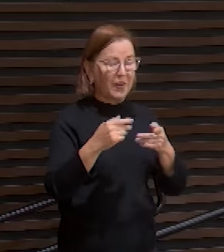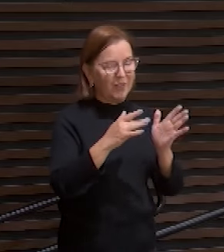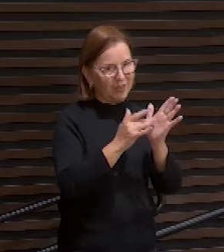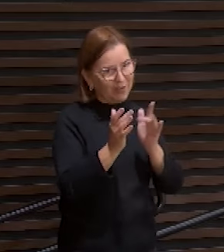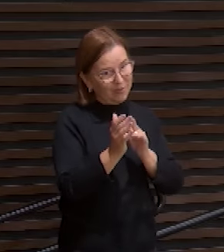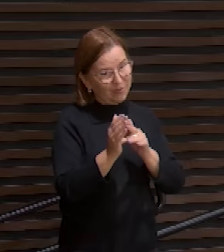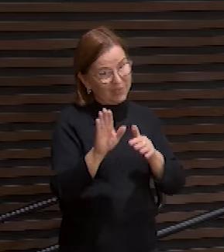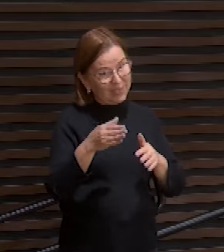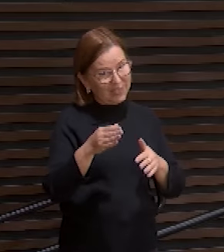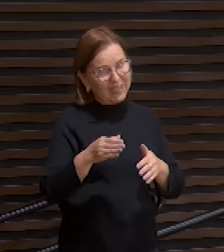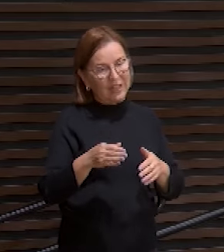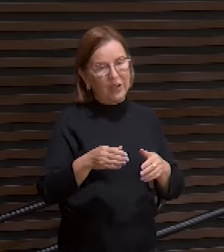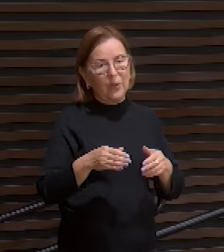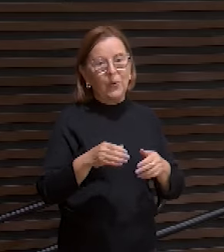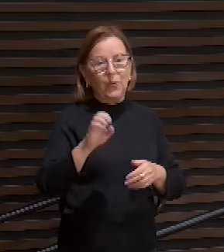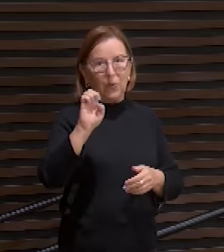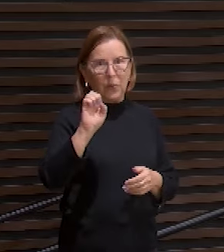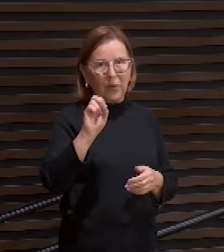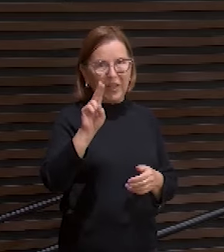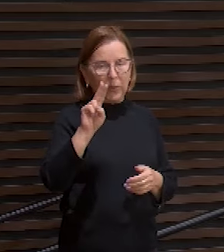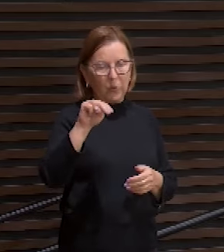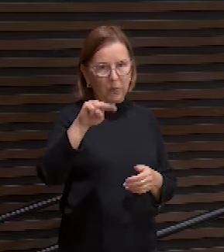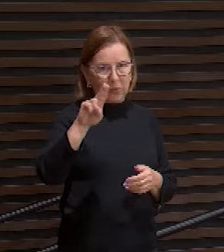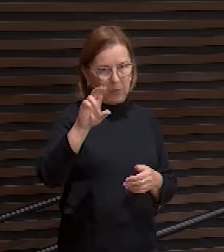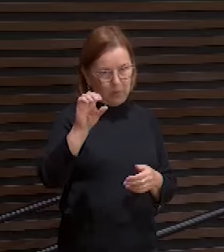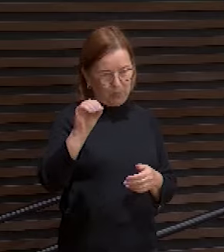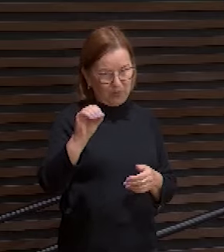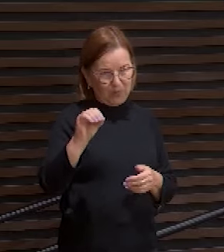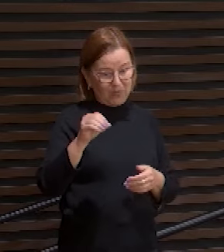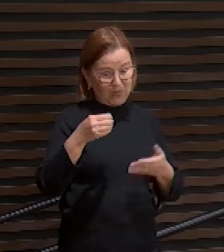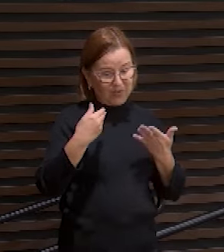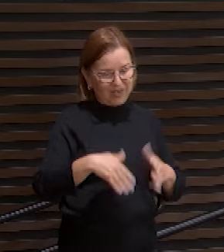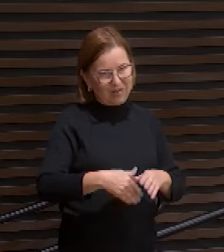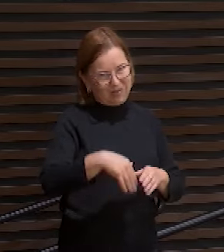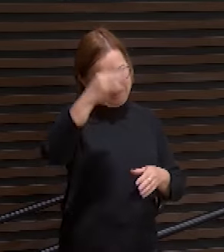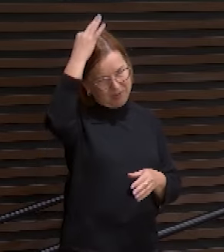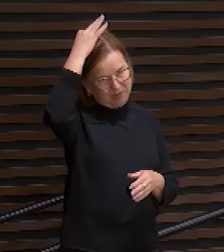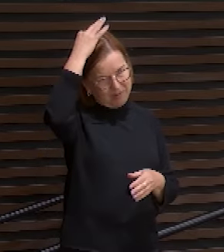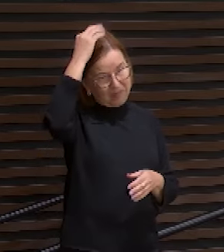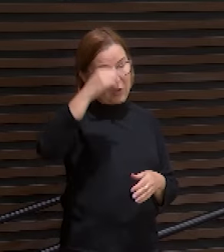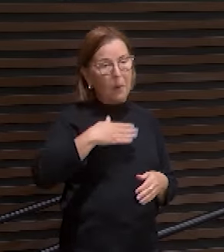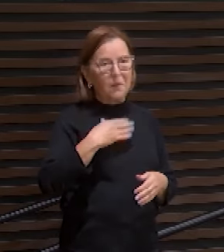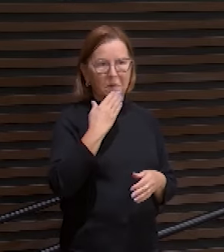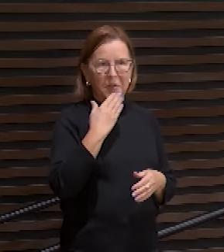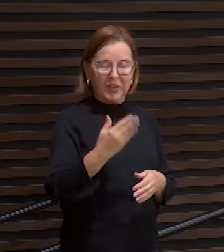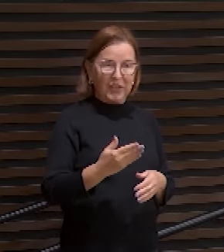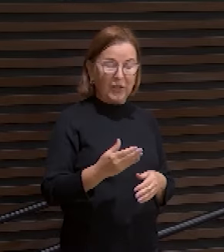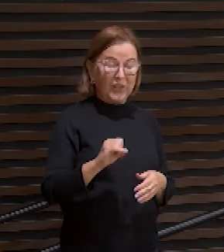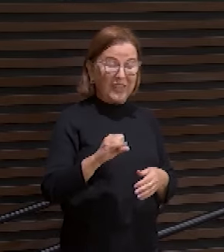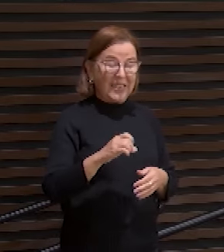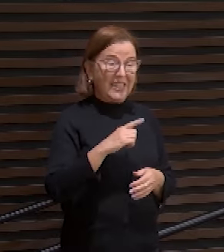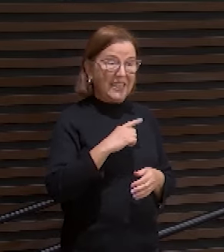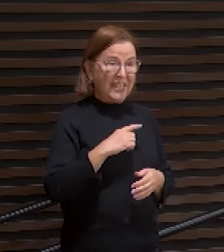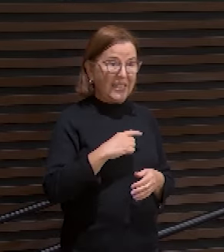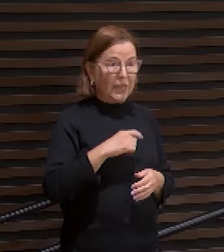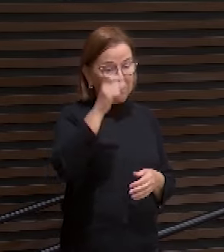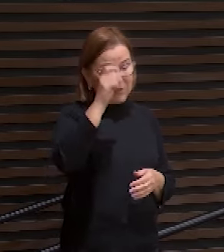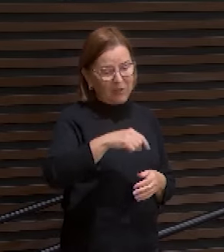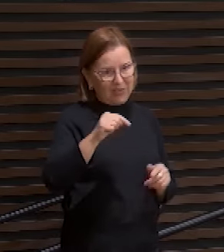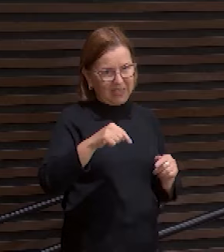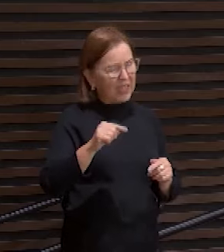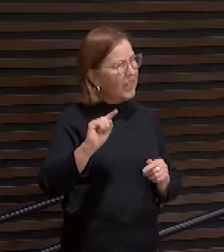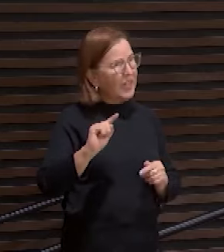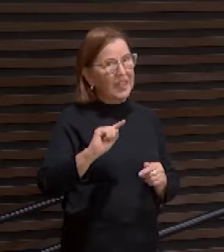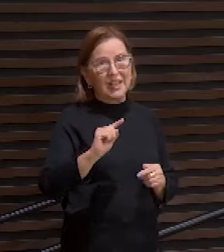O meu pedido ao Senhor é que ele faça isso hoje. Que se porventura há alguém aqui que não conhece o Senhor Jesus de maneira pessoal,